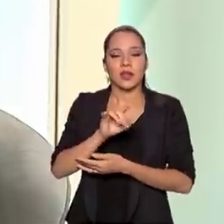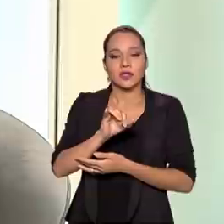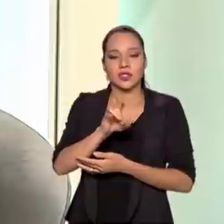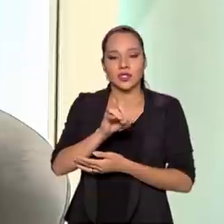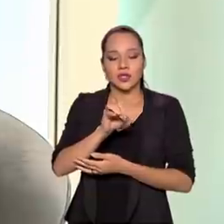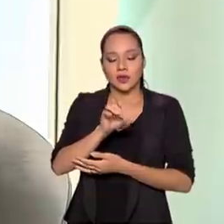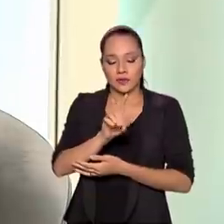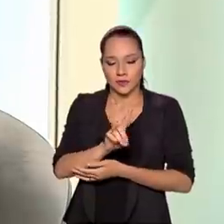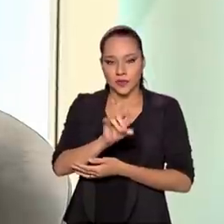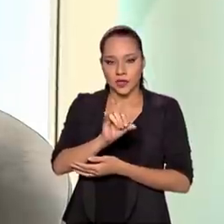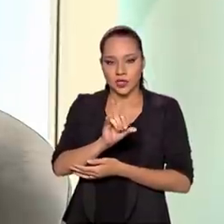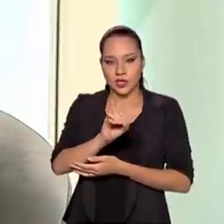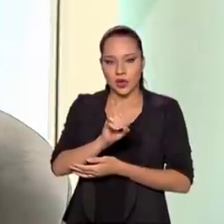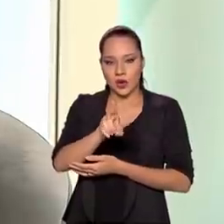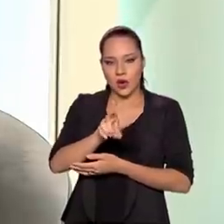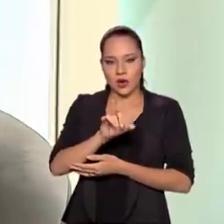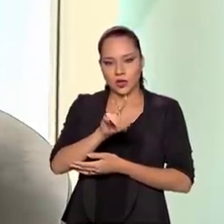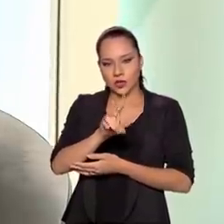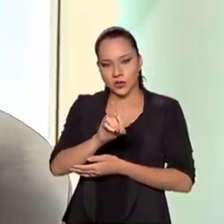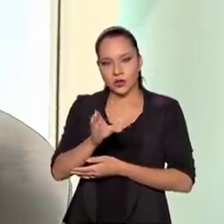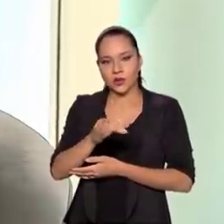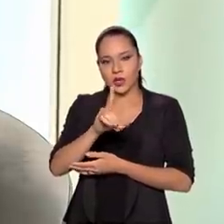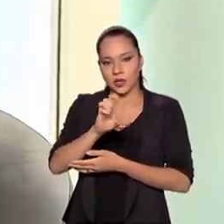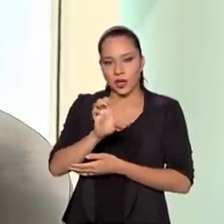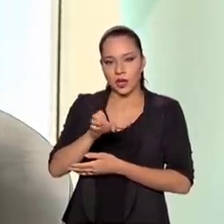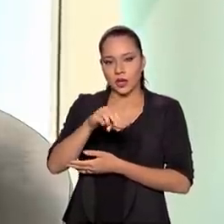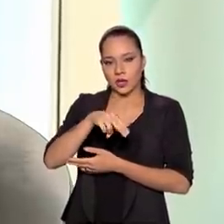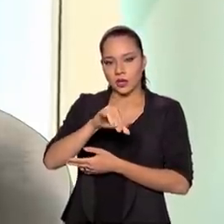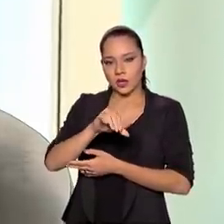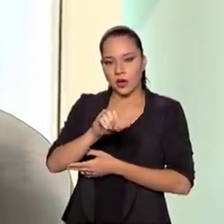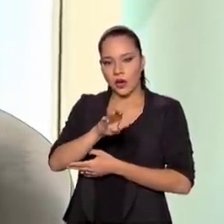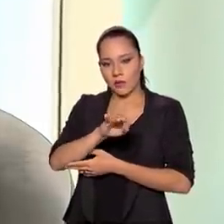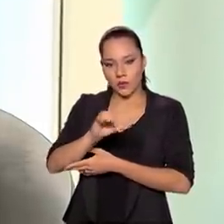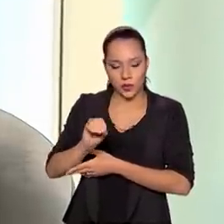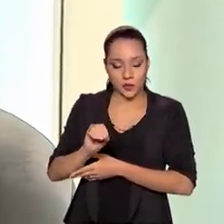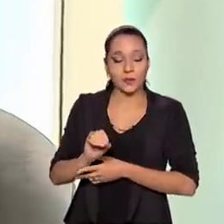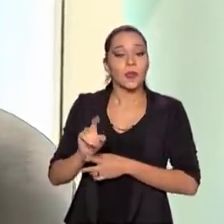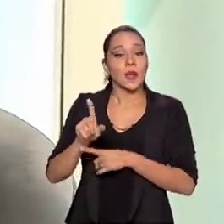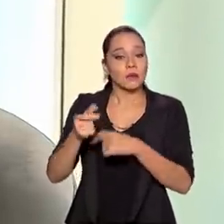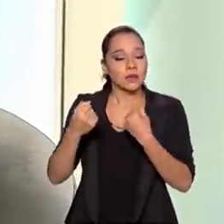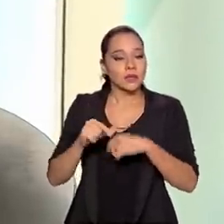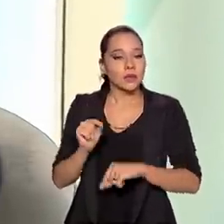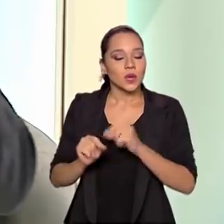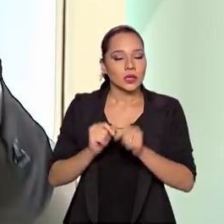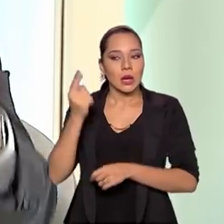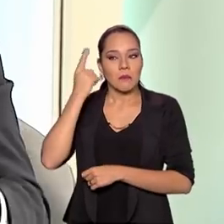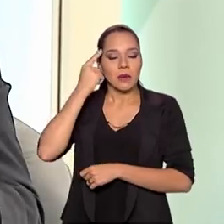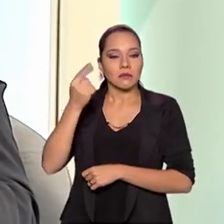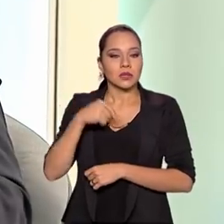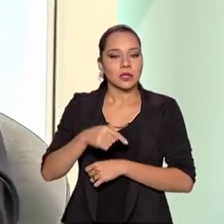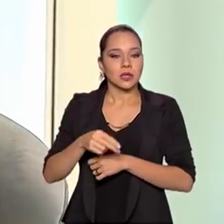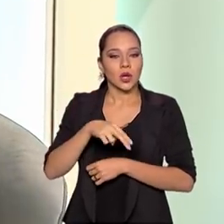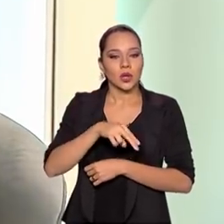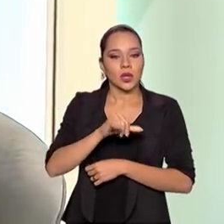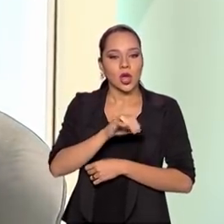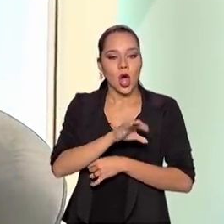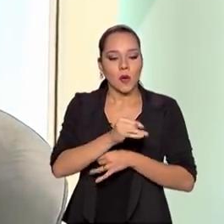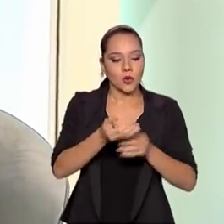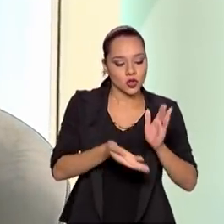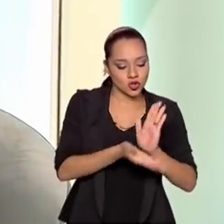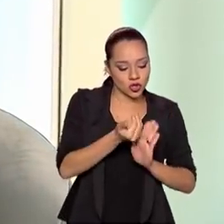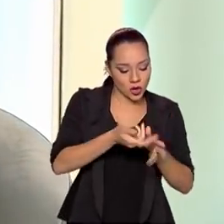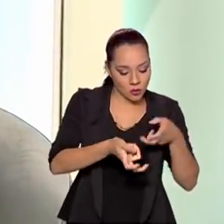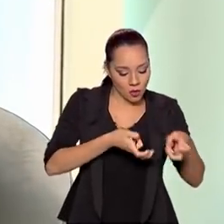nióbio, o ferro nióbio. Ou seja, nós temos que afastar um pouco essa ideia de que o nosso nióbio é retirado daqui